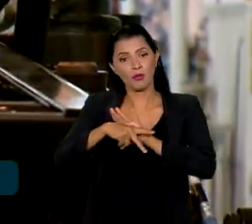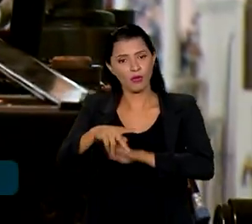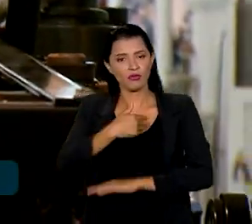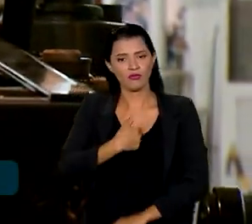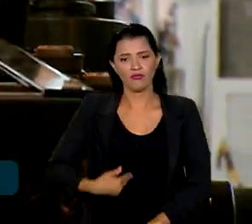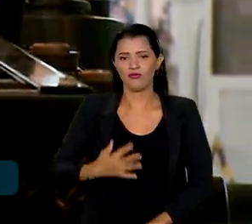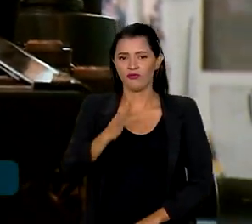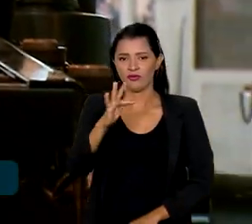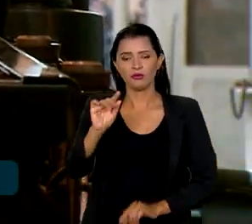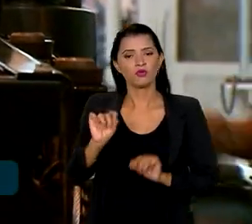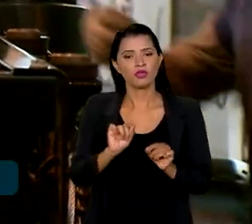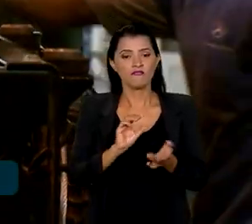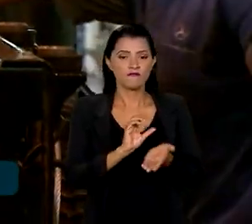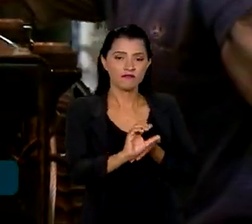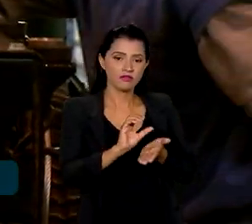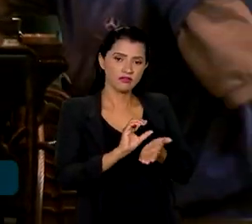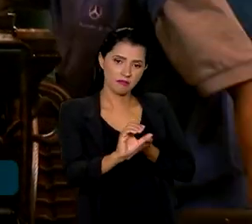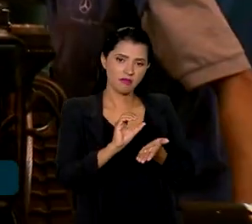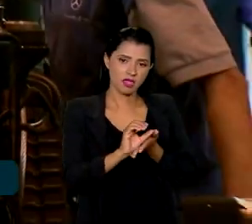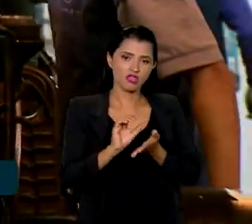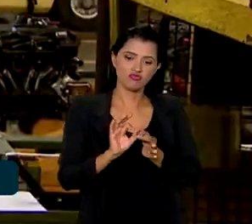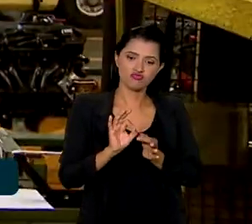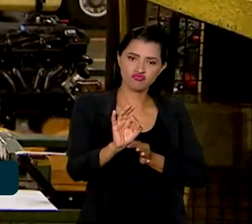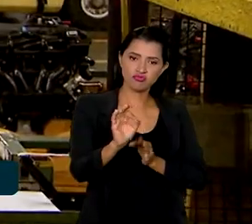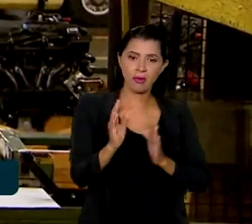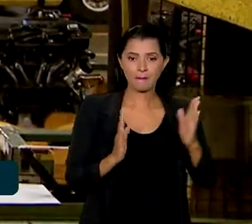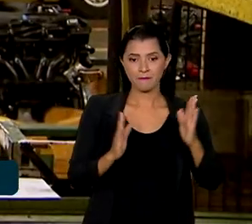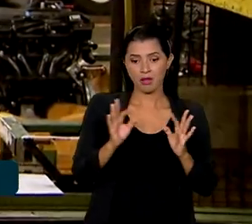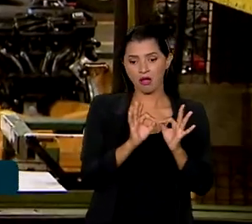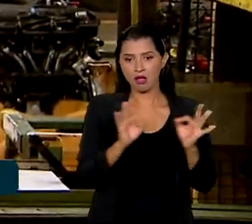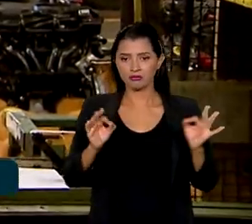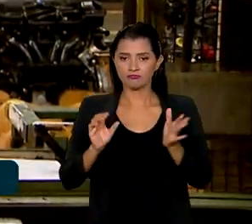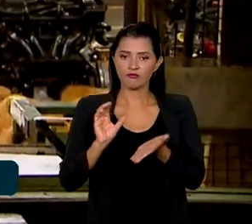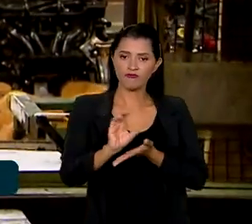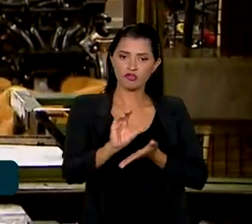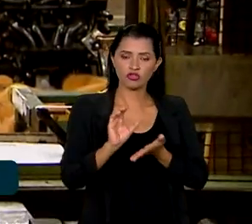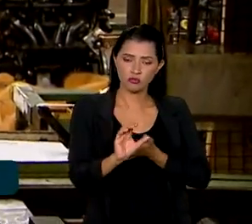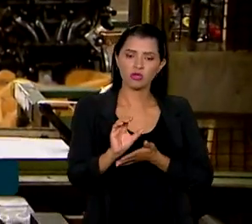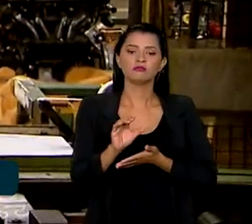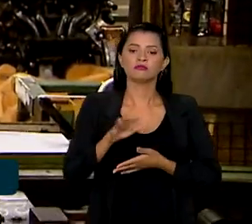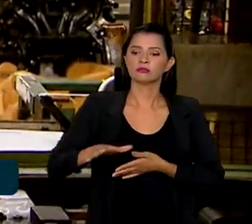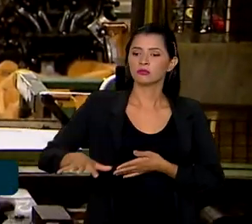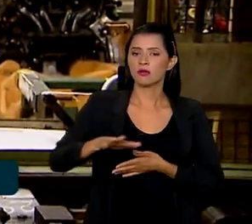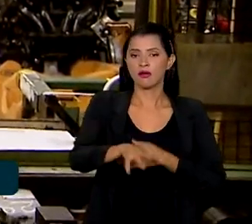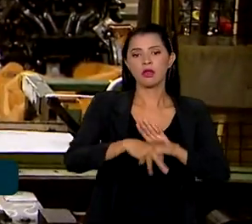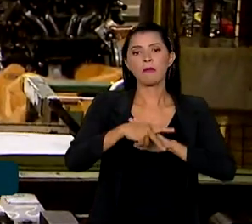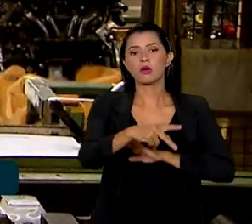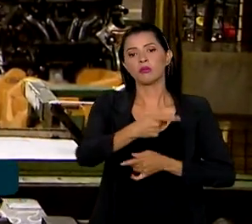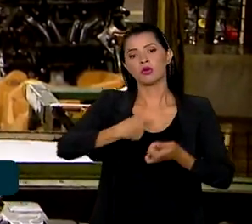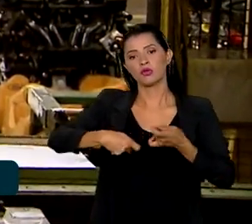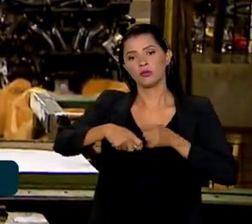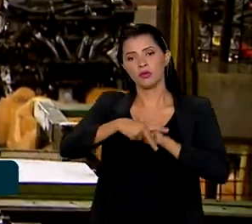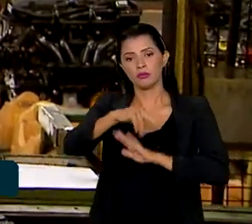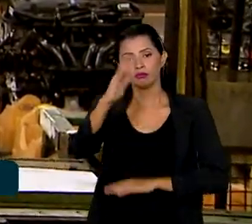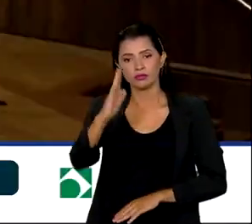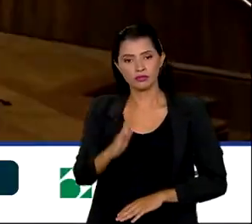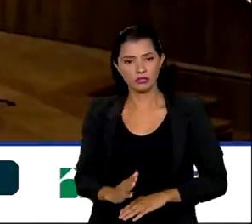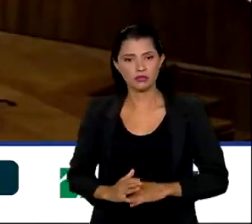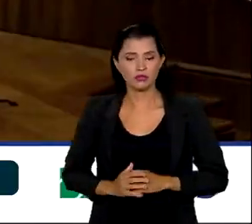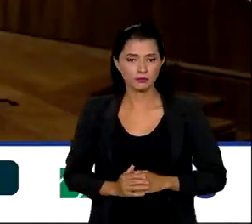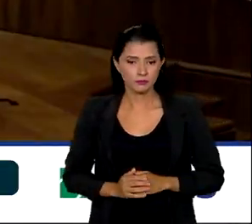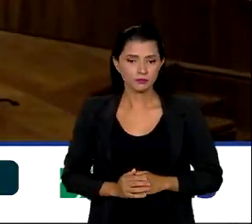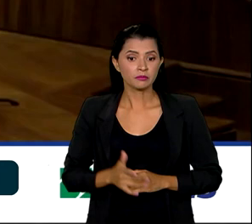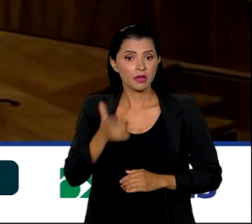federal para financiamento de longo prazo e investimento em todos os segmentos da economia brasileira.